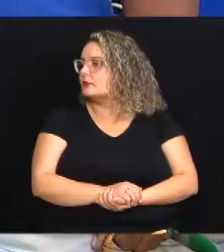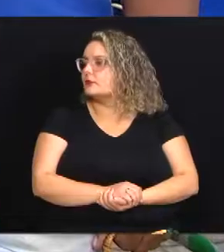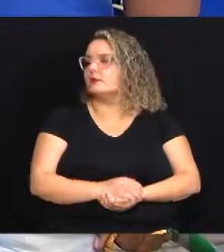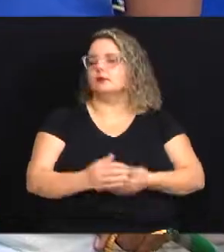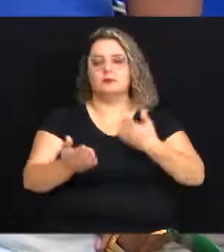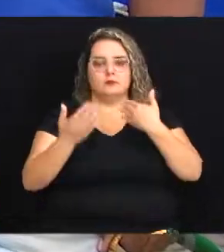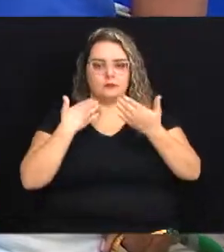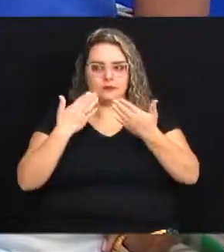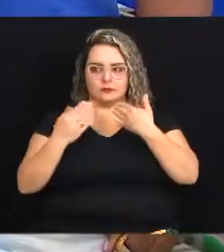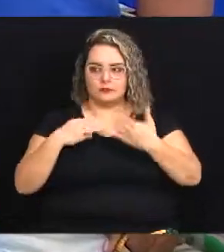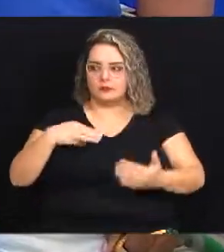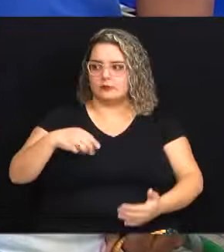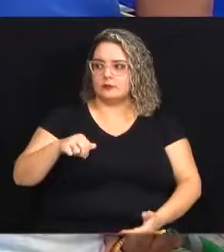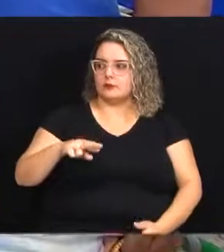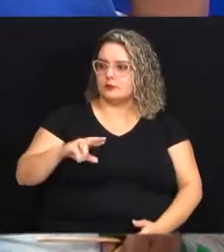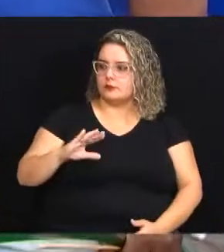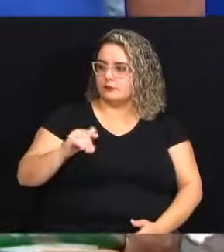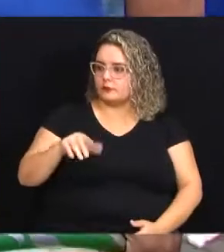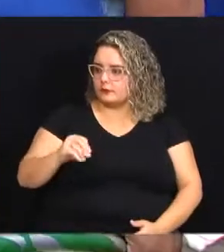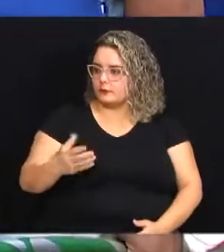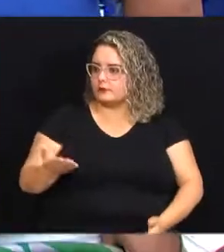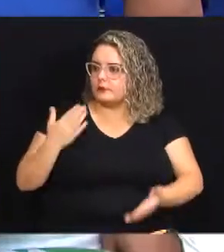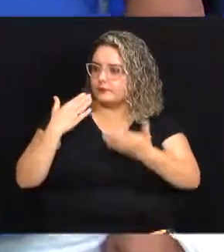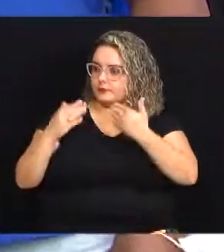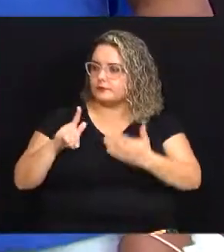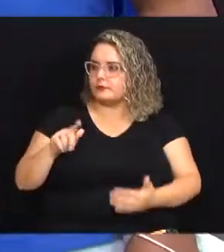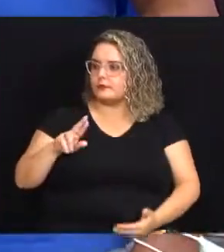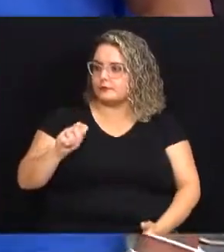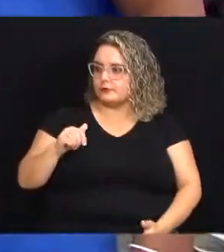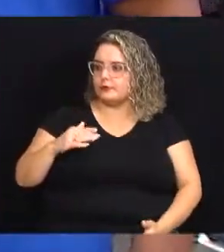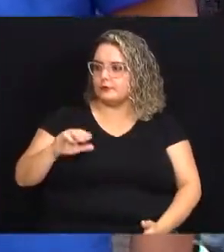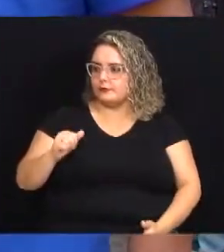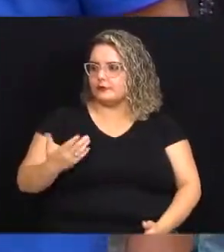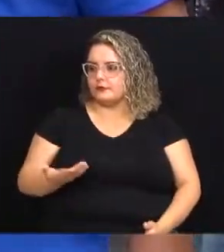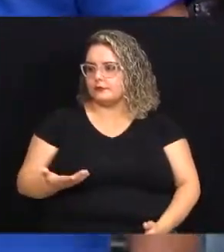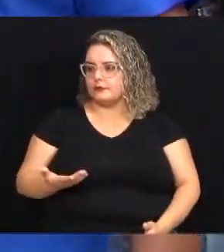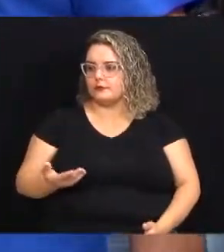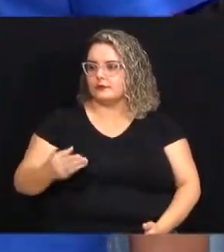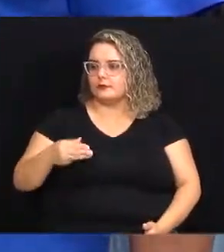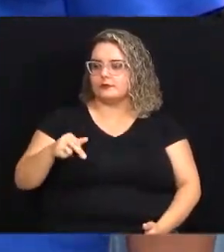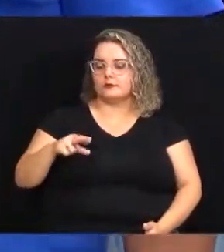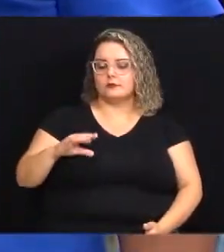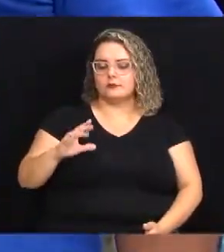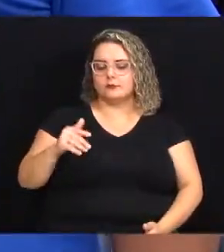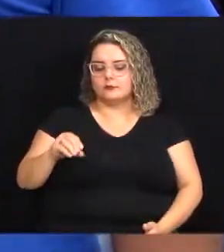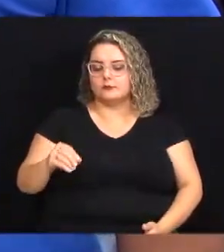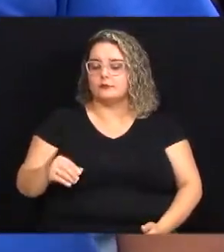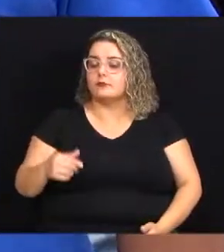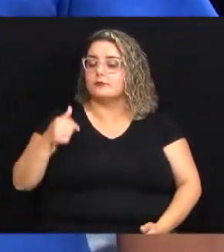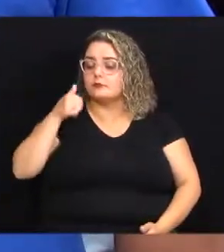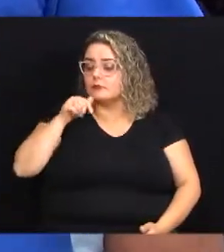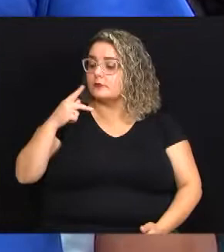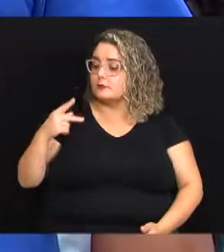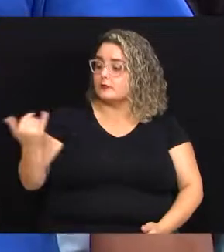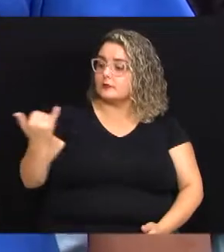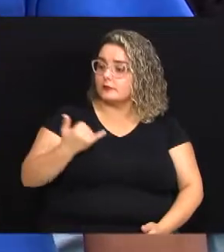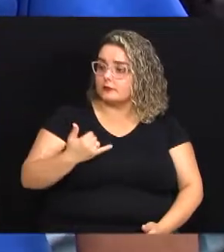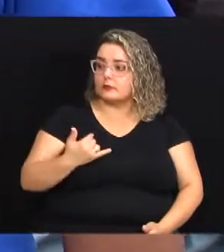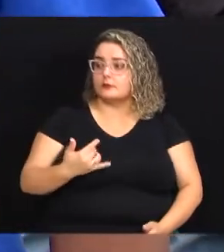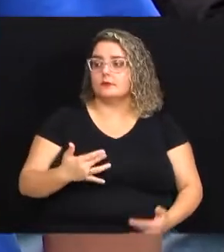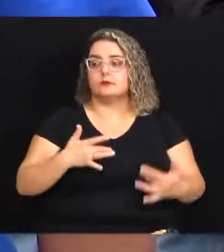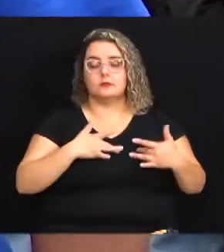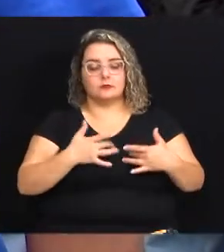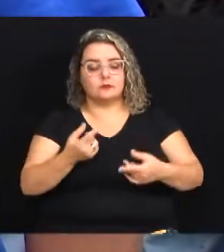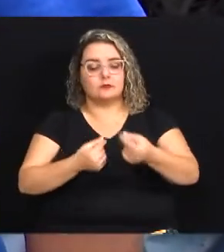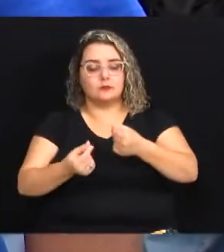agora eu vou conversar com o Marcão a gente acabou de bater um papo com a graça Marcão falou dessa parte da economia solidária que divide